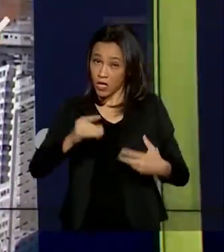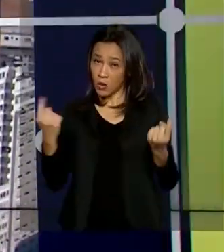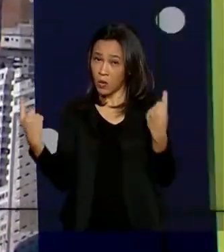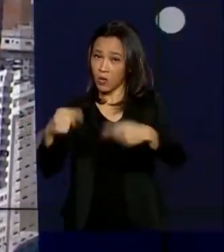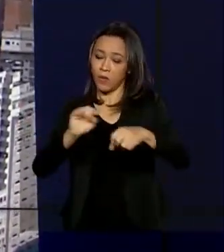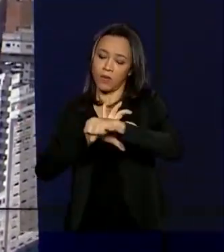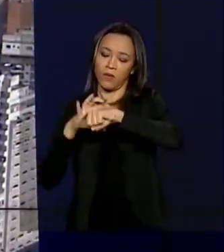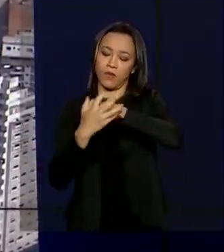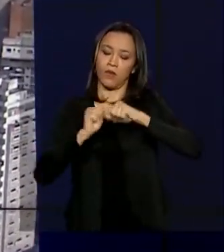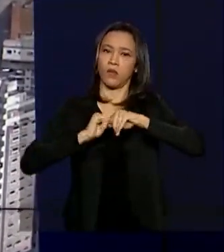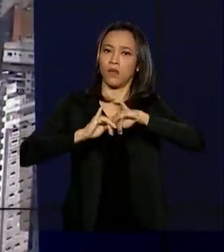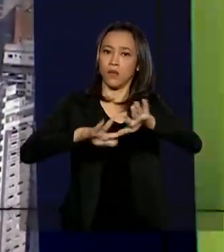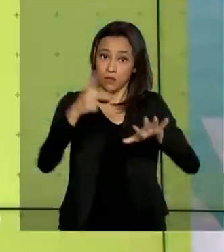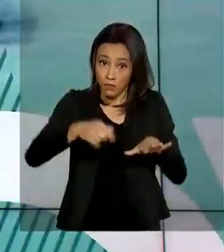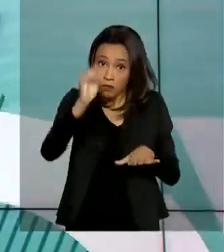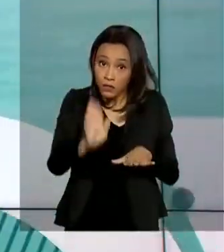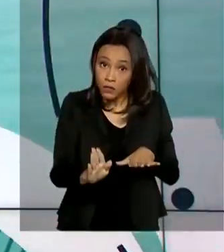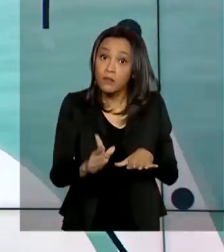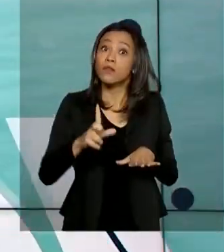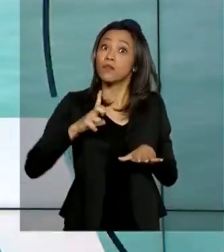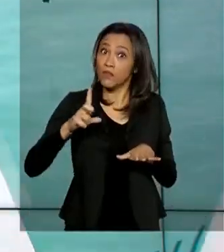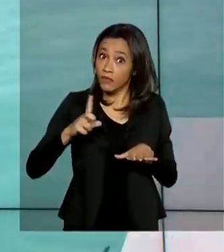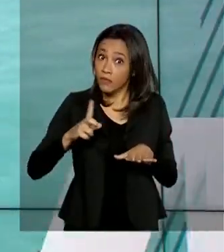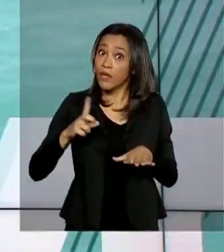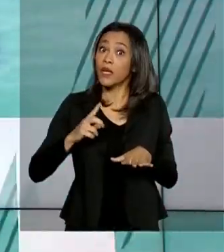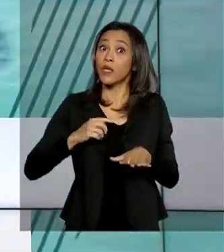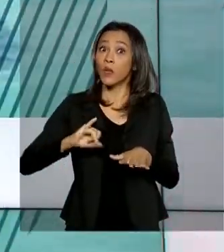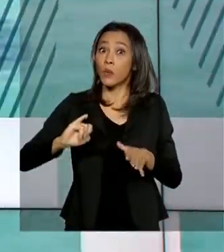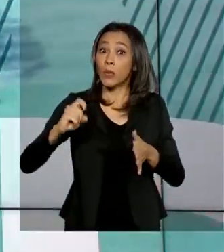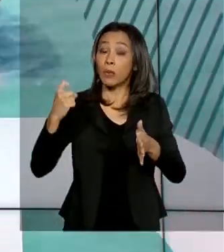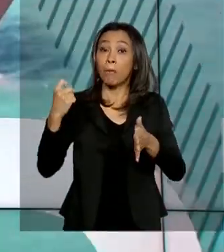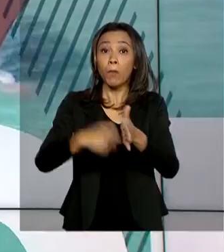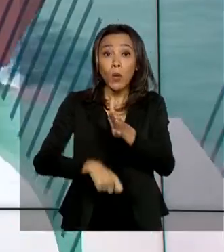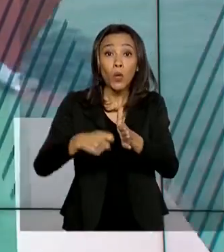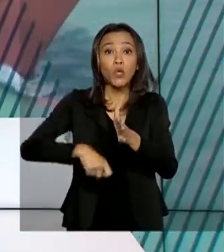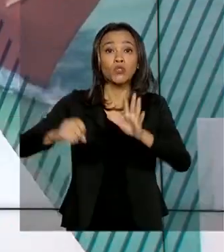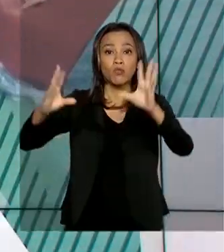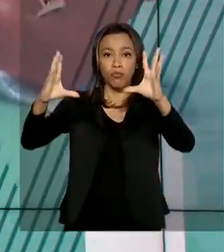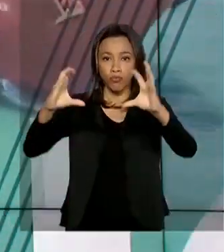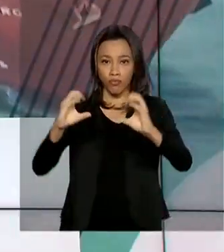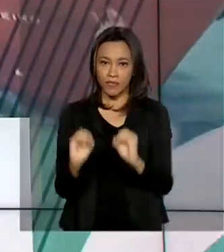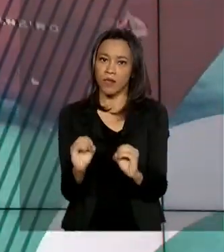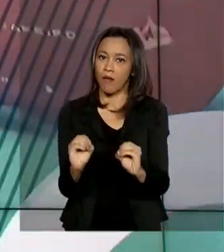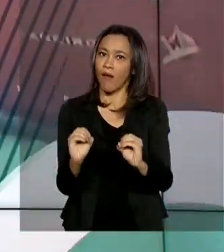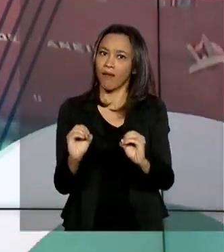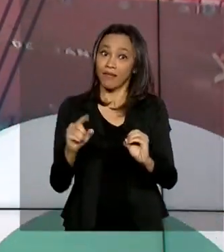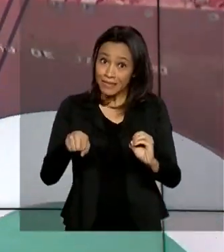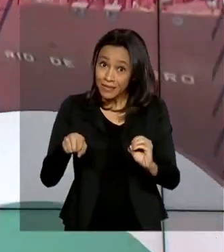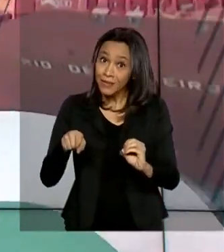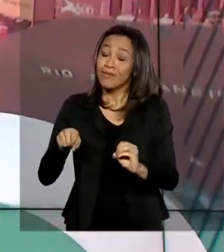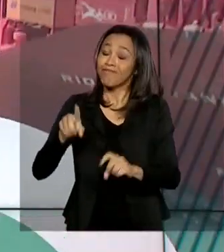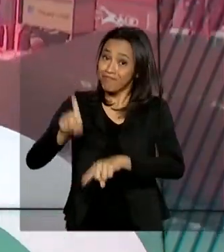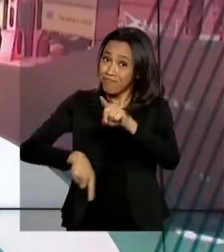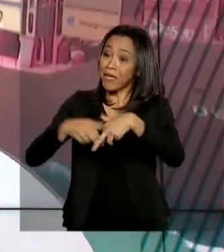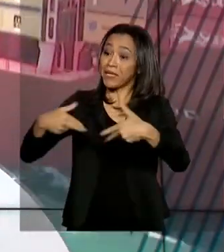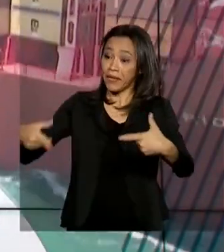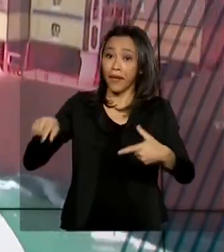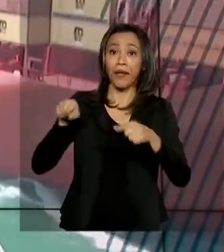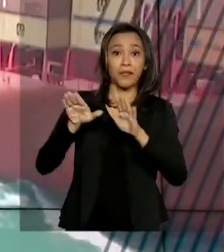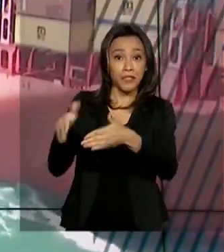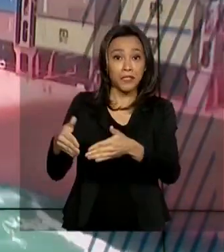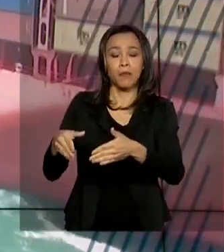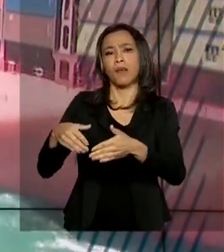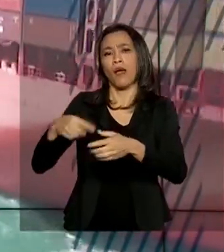Covid-19 no Brasil tiveram o imposto de importação zerado, o que inclui insumos para a produção de ventiladores